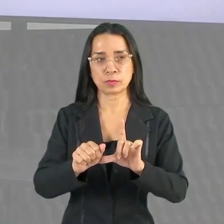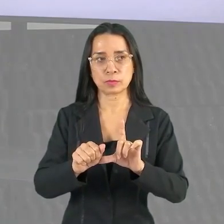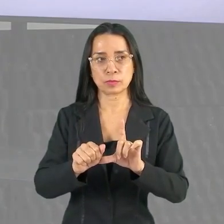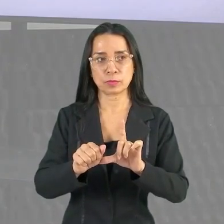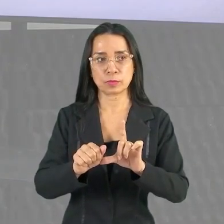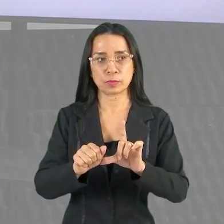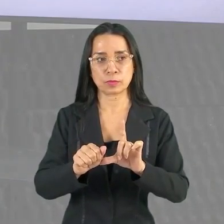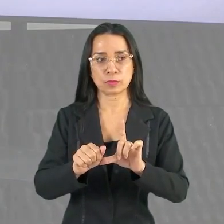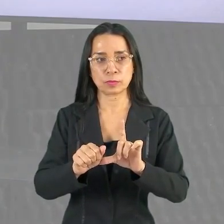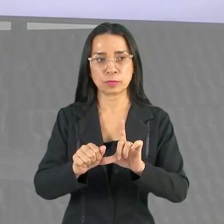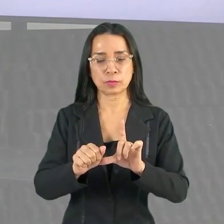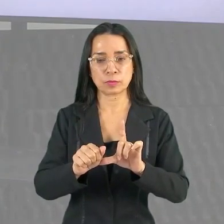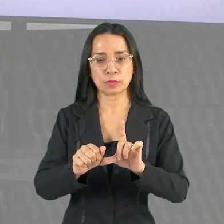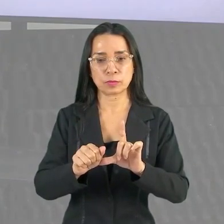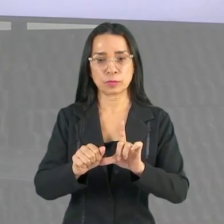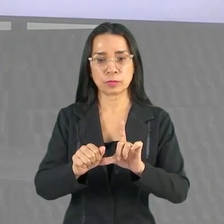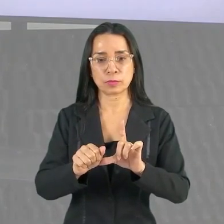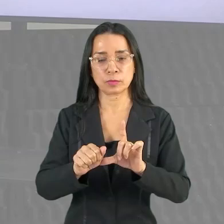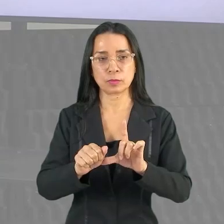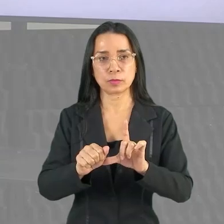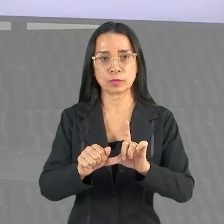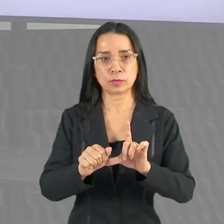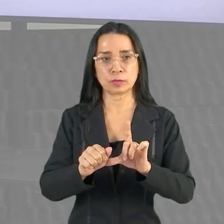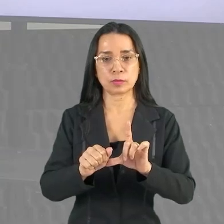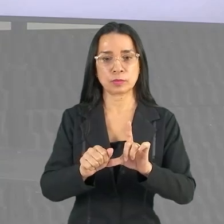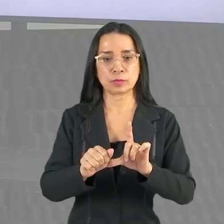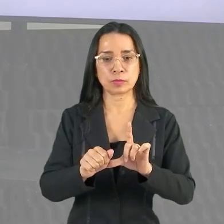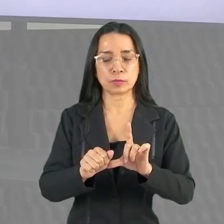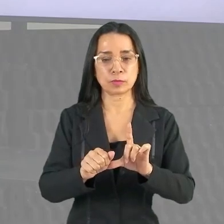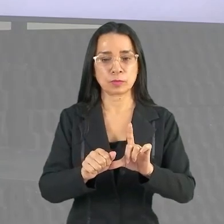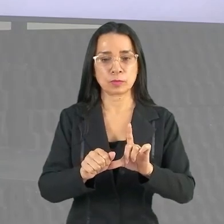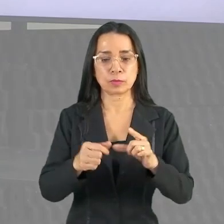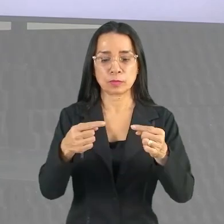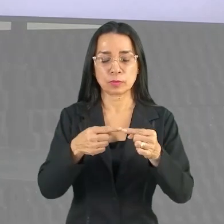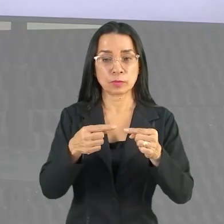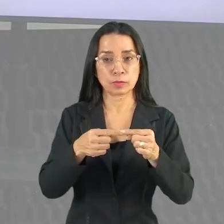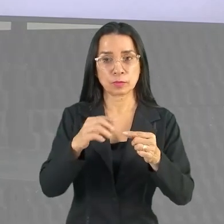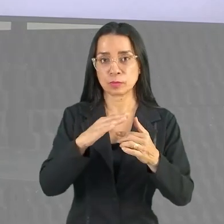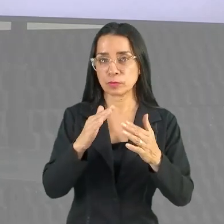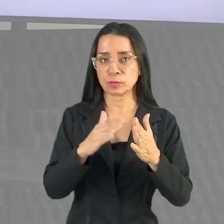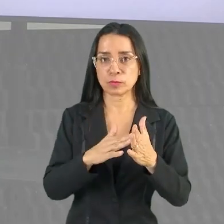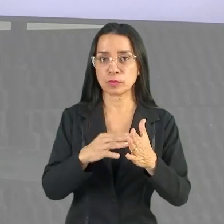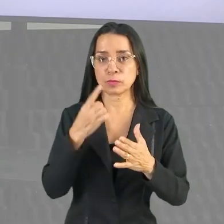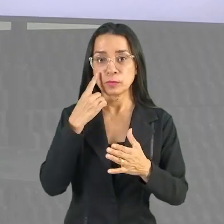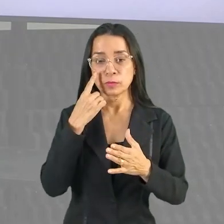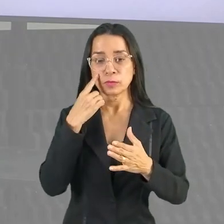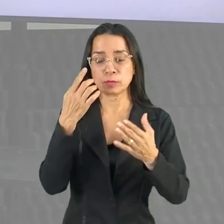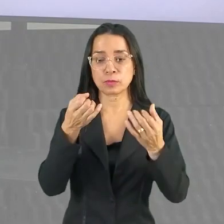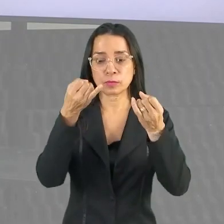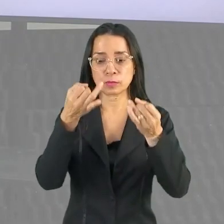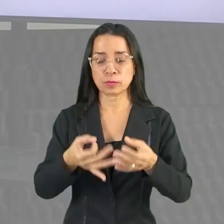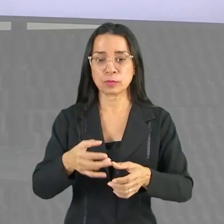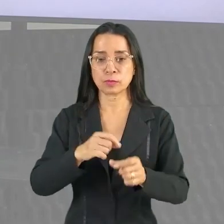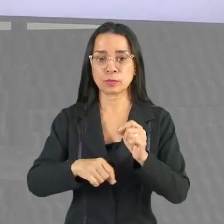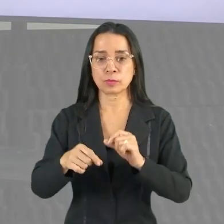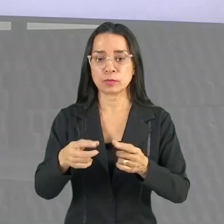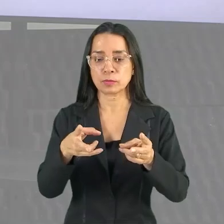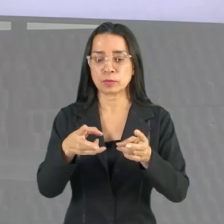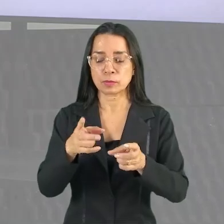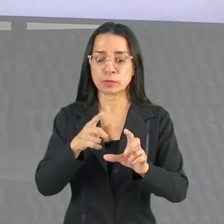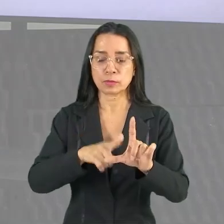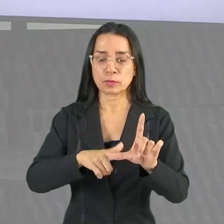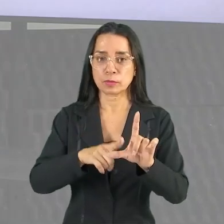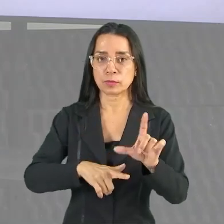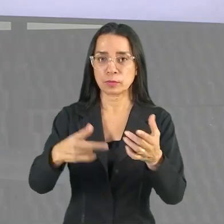de hábitos promove a saúde. Então, de acordo com tudo que a gente viu, a gente percebe que a letra A não é a